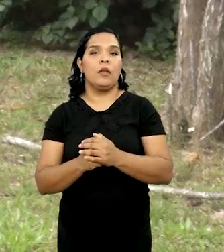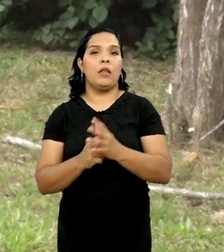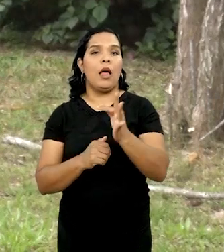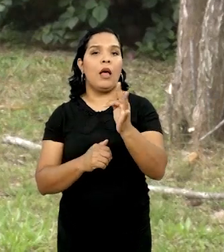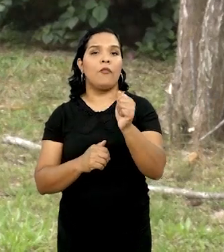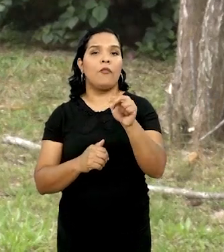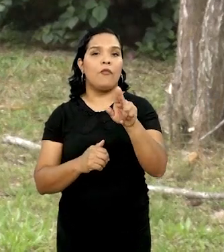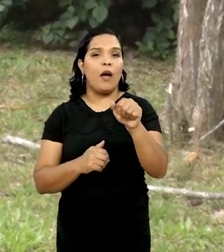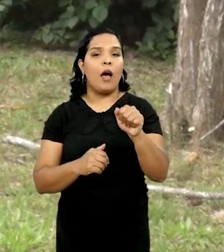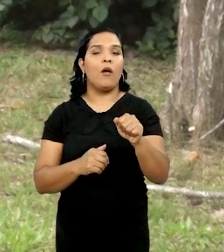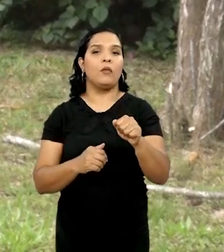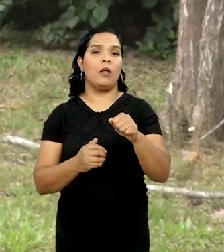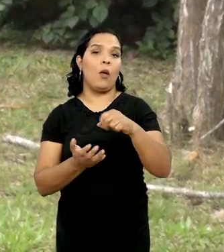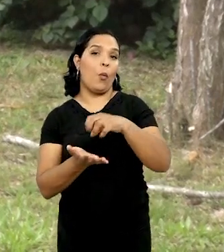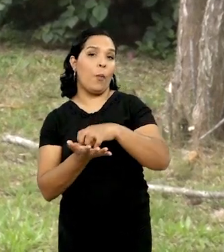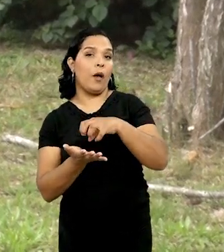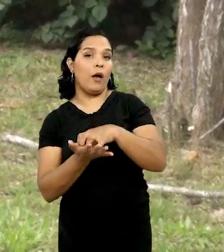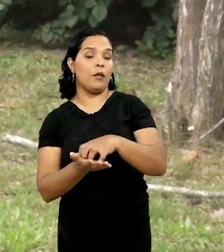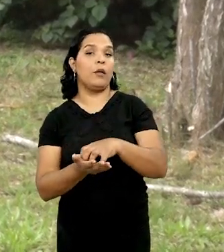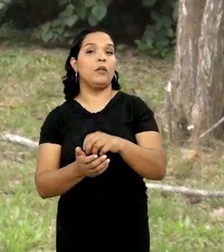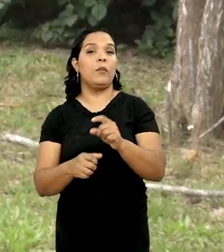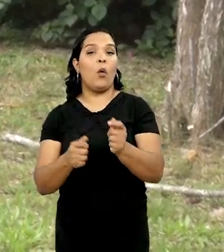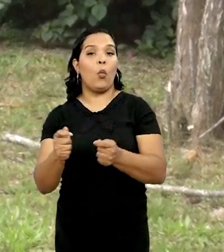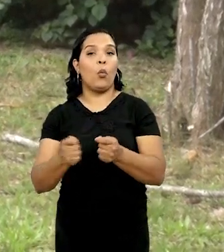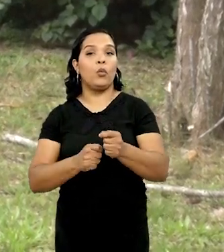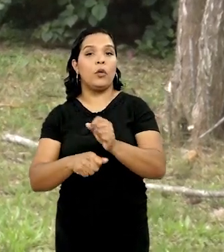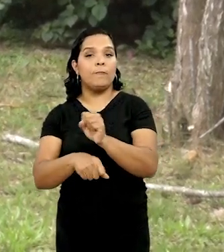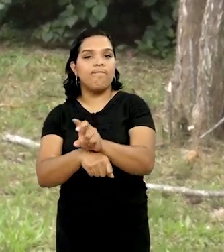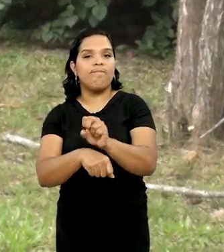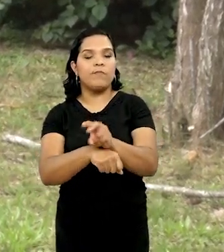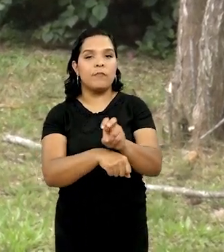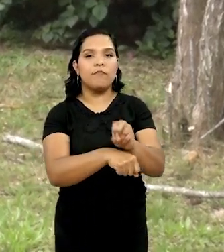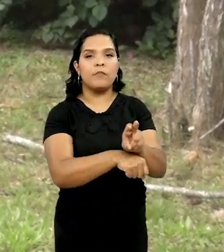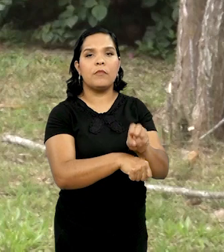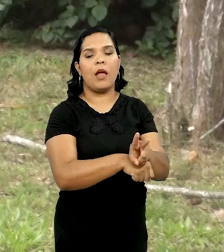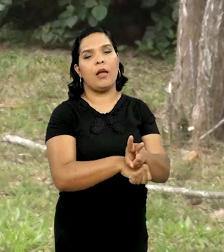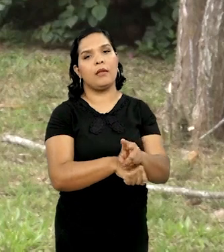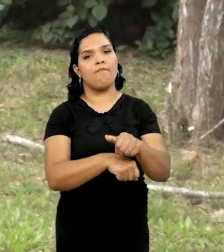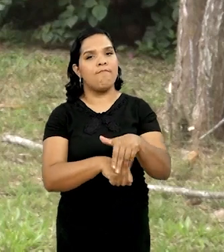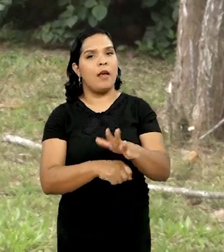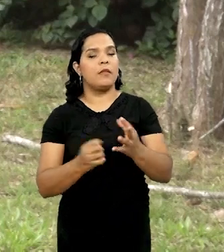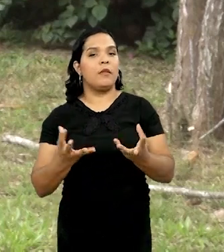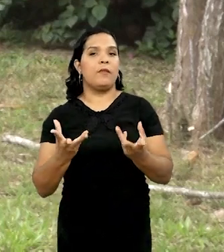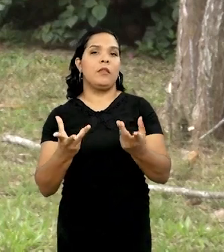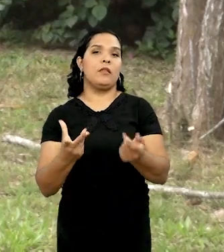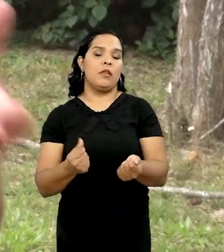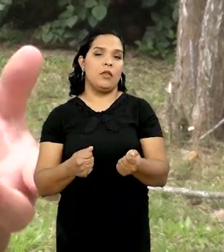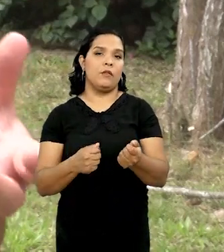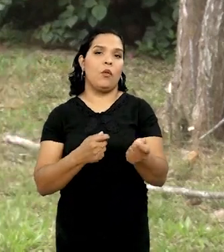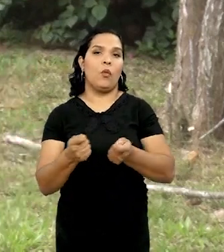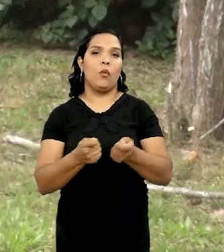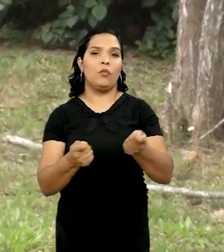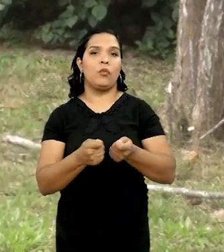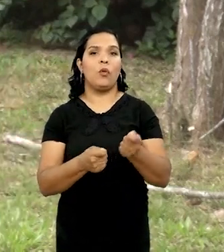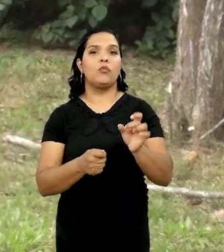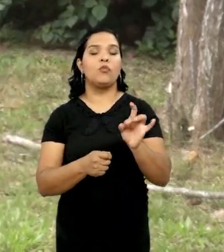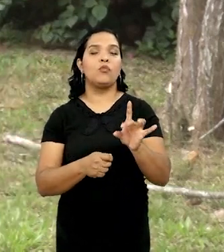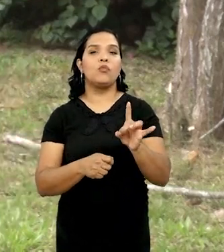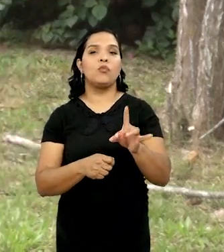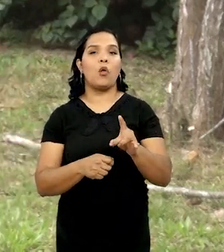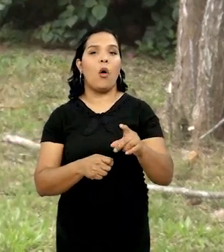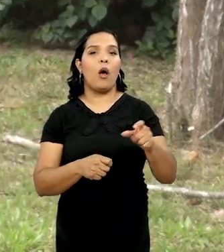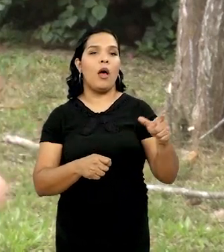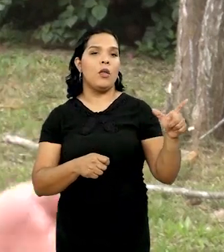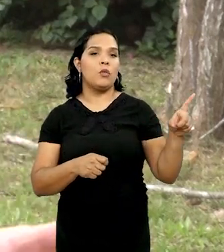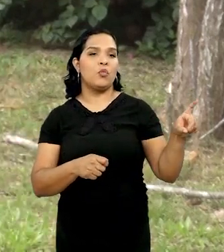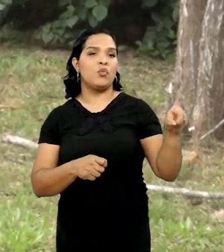E quando a gente fala de equilíbrio ecológico, nós estamos falando também de controle de pragas. O controle de pragas feito naturalmente é muito mais eficiente do que aquele controle de pragas que é feito